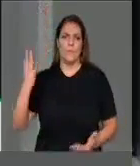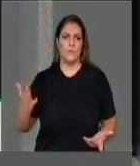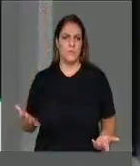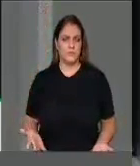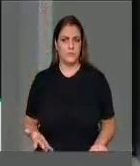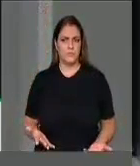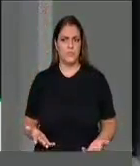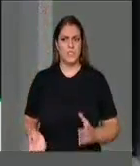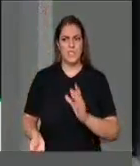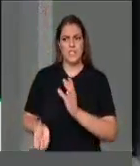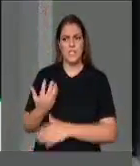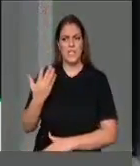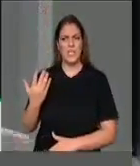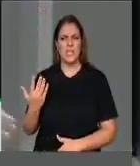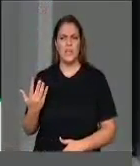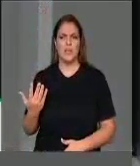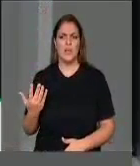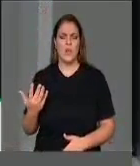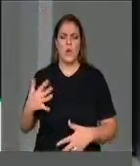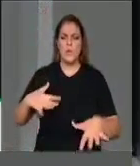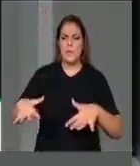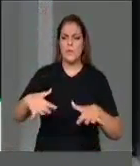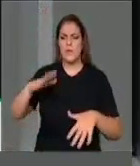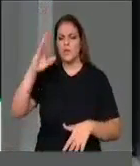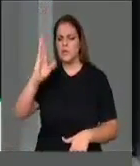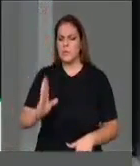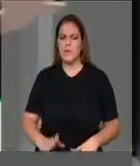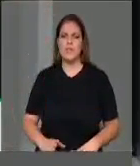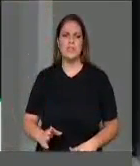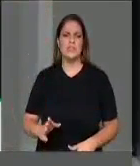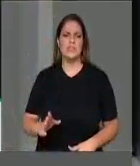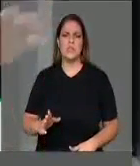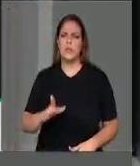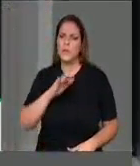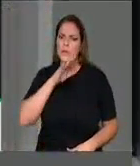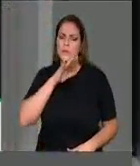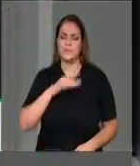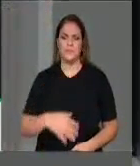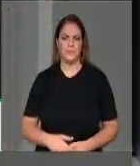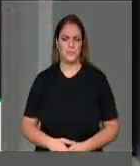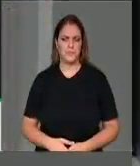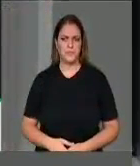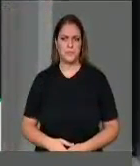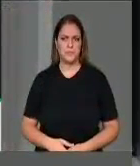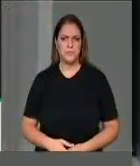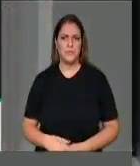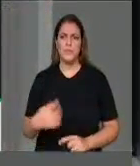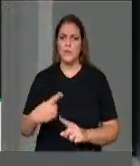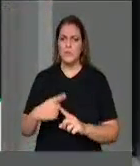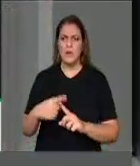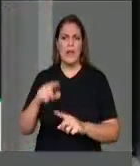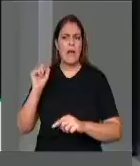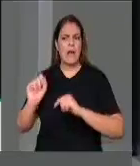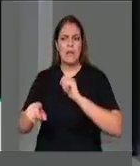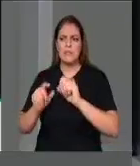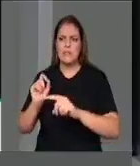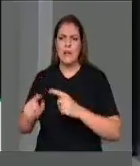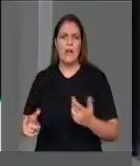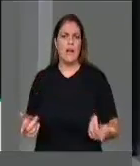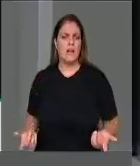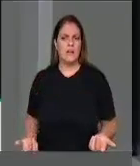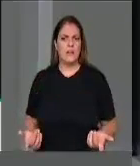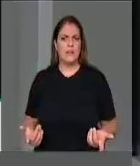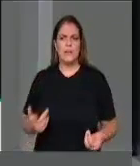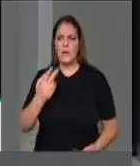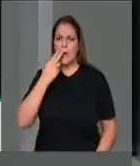Brasil uma onda de... Para concluir, senhor presidente, uma onda de perseguição que remonta